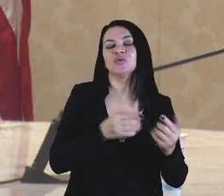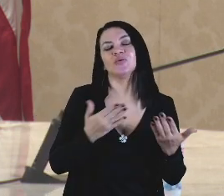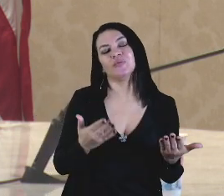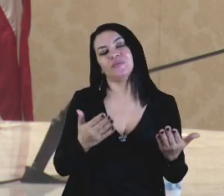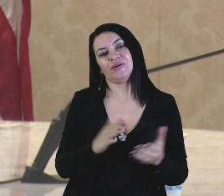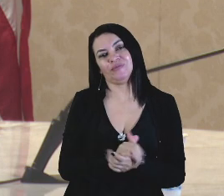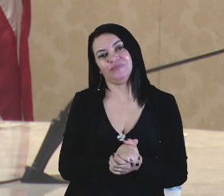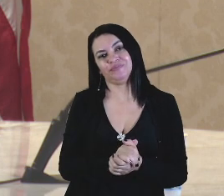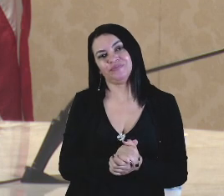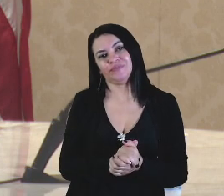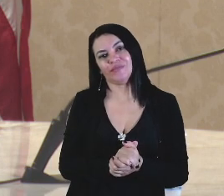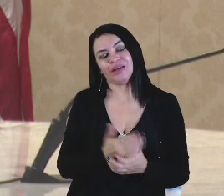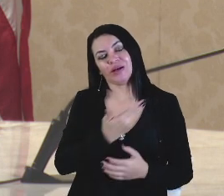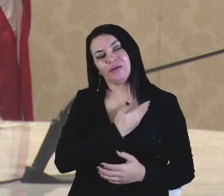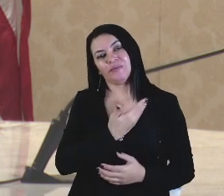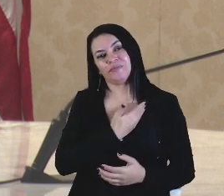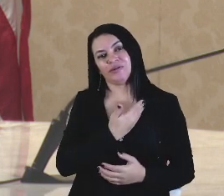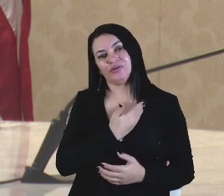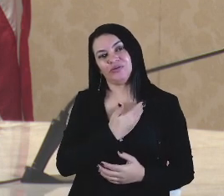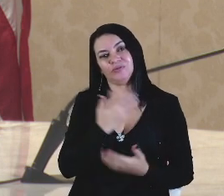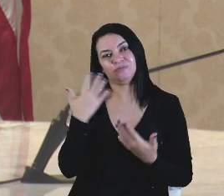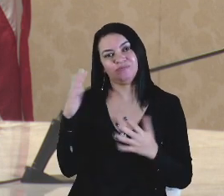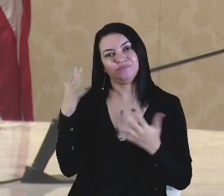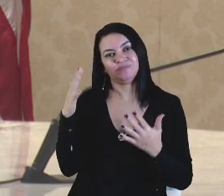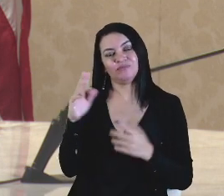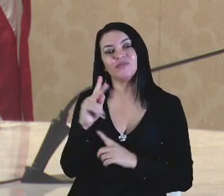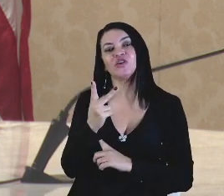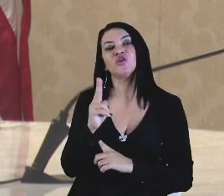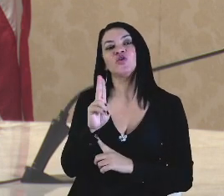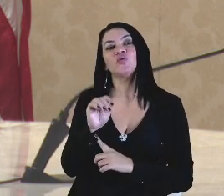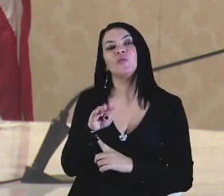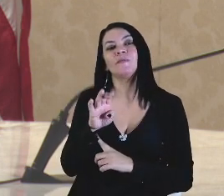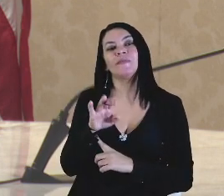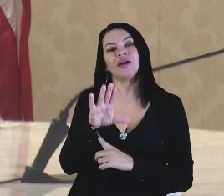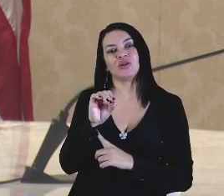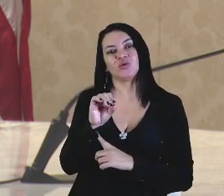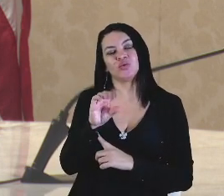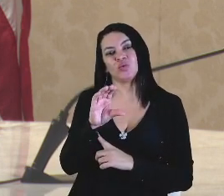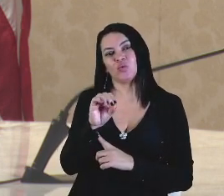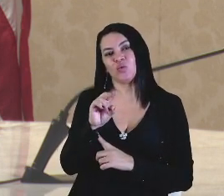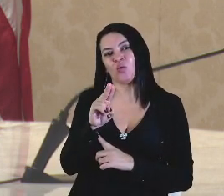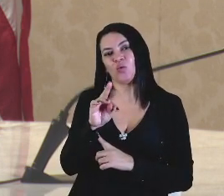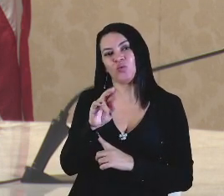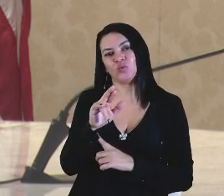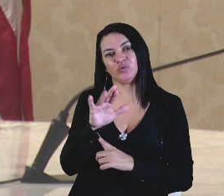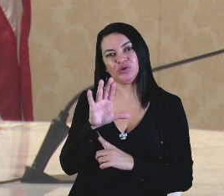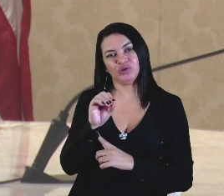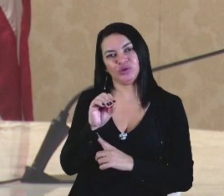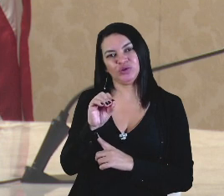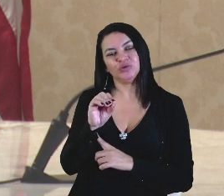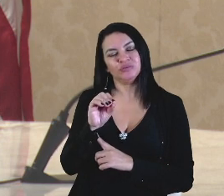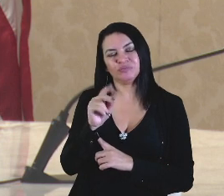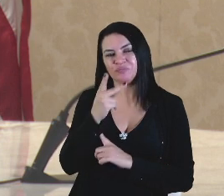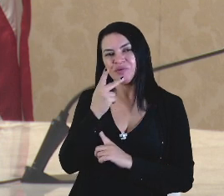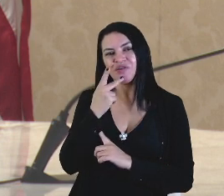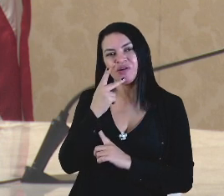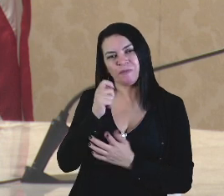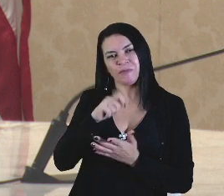saudoso e queridíssimo amigo, Humberto Coutinho, me registrou muitas vezes.